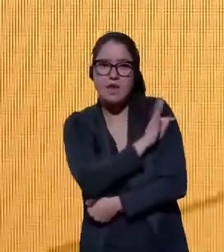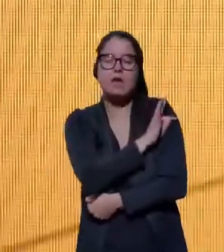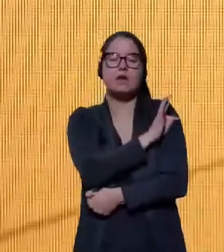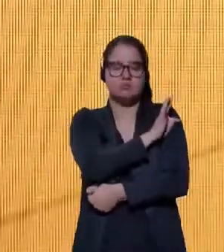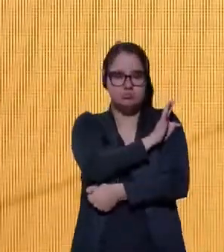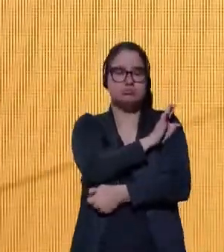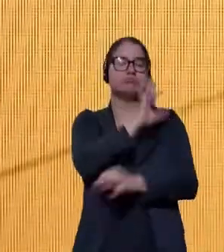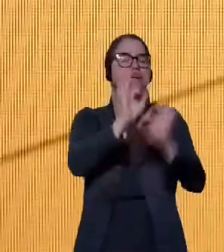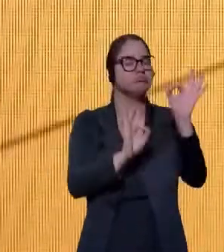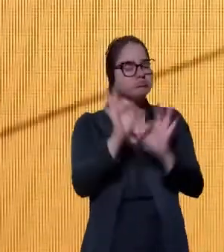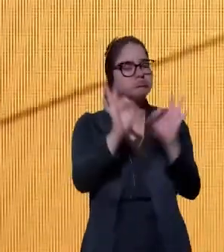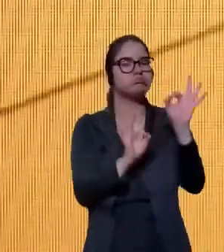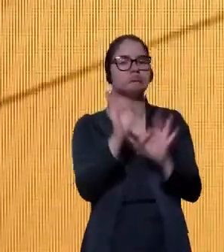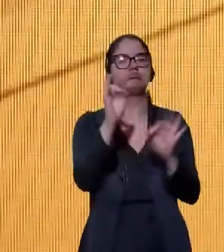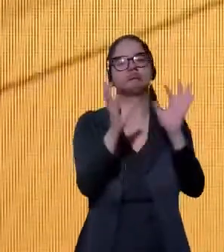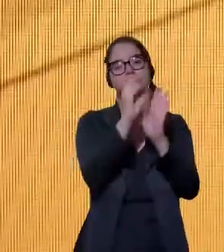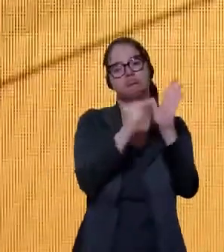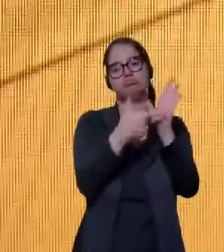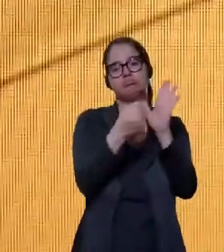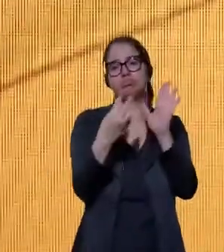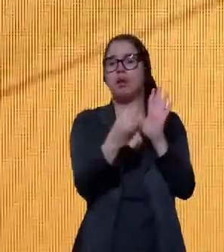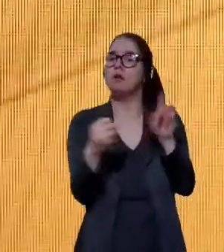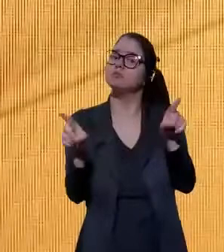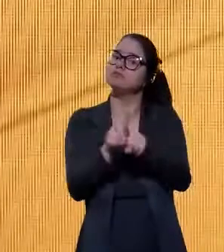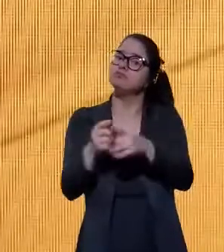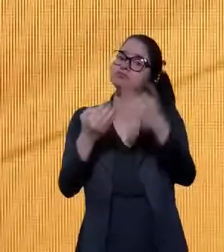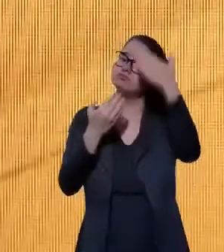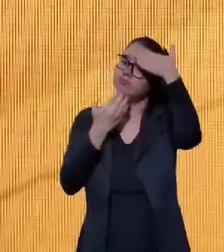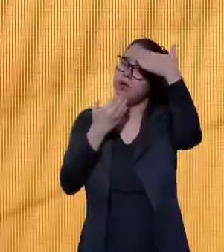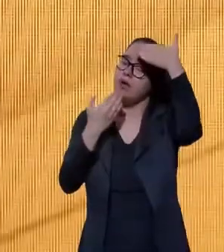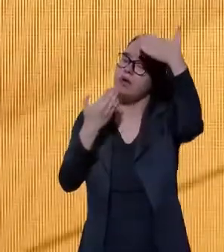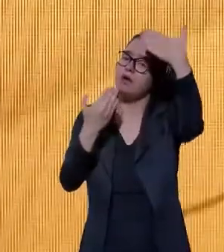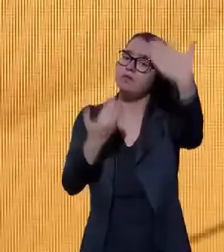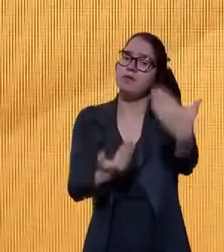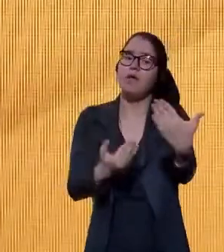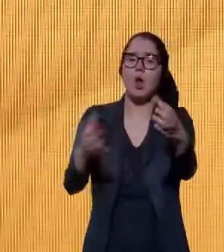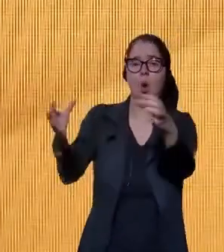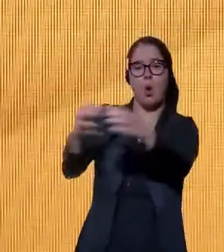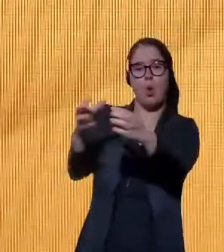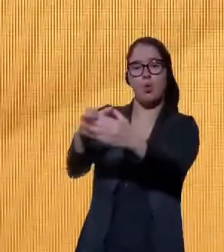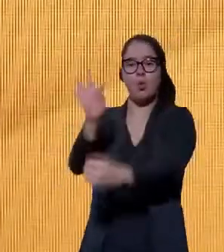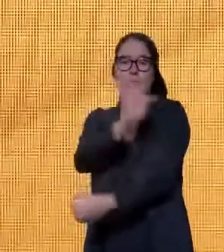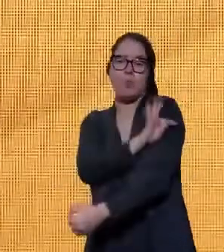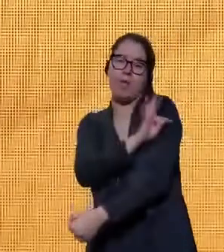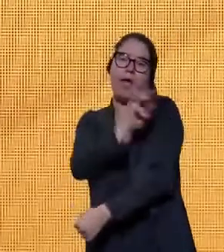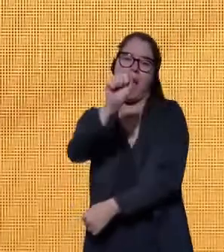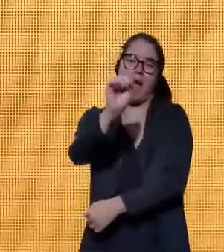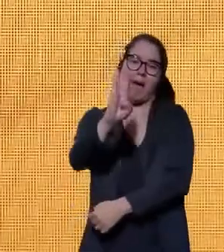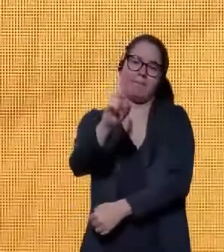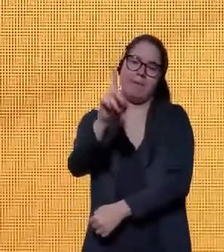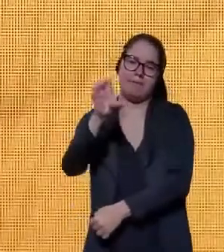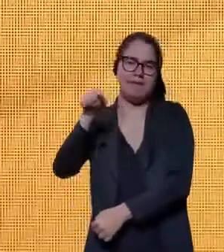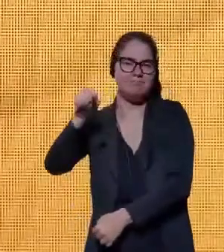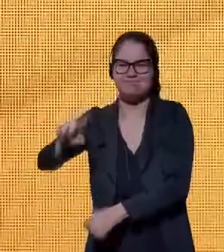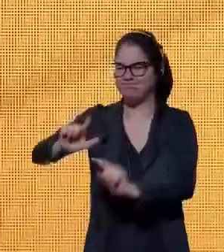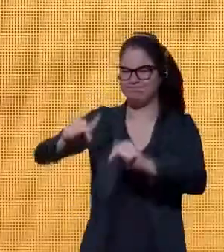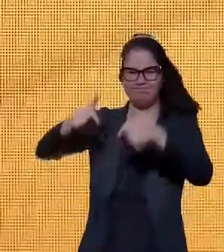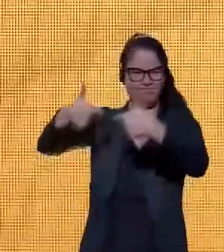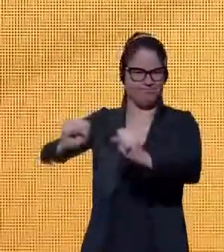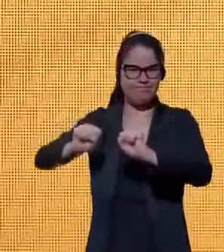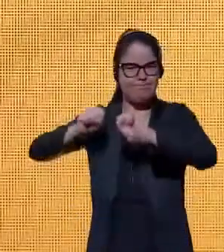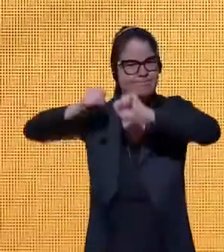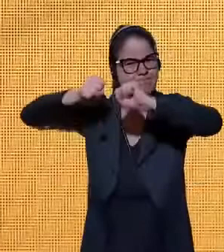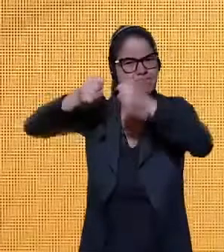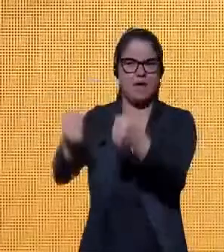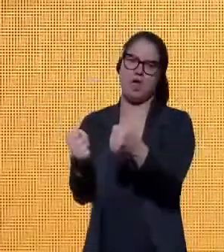2030. Gostaria de agradecer, de início, a equipe técnica da ABDE, pelo empenho e